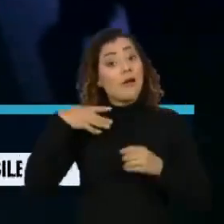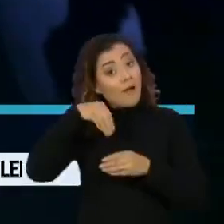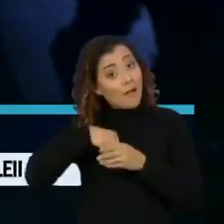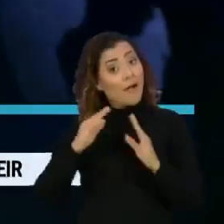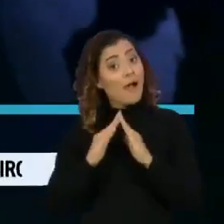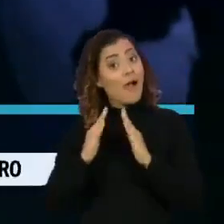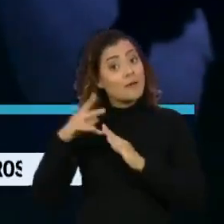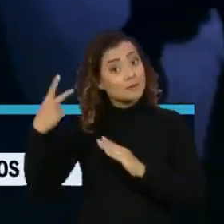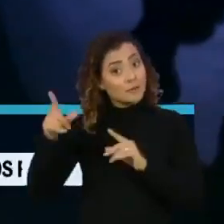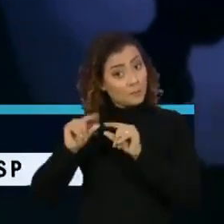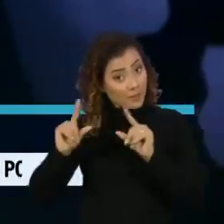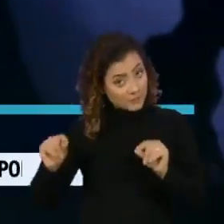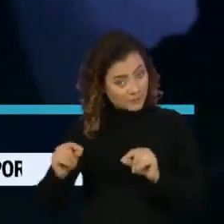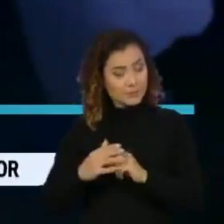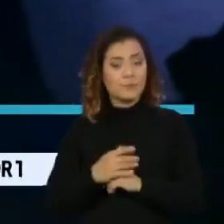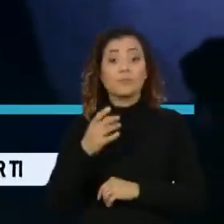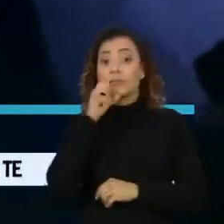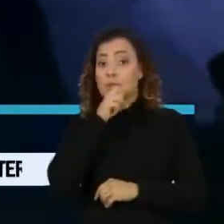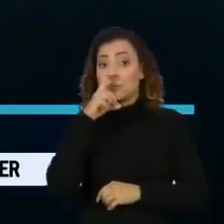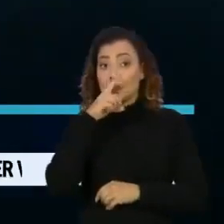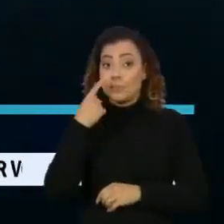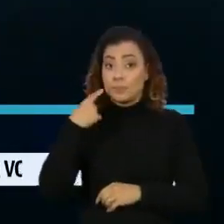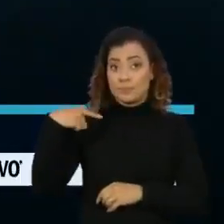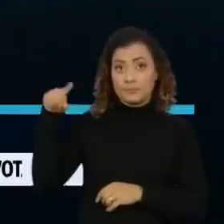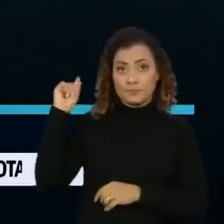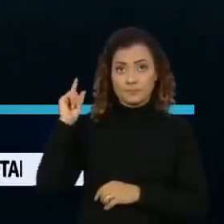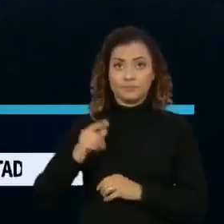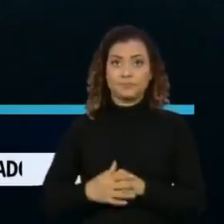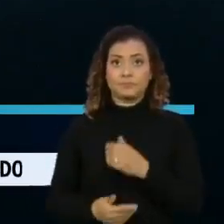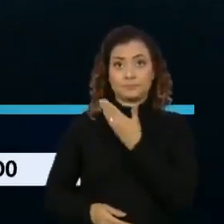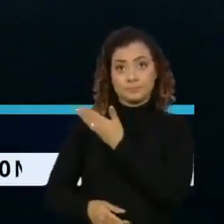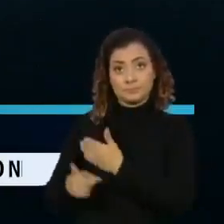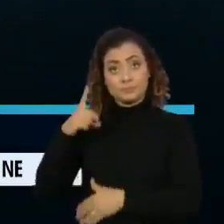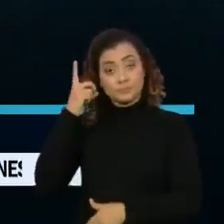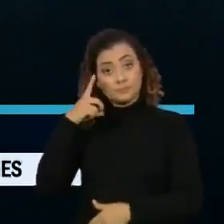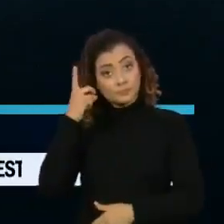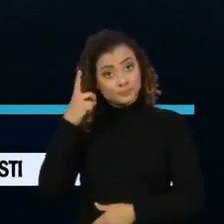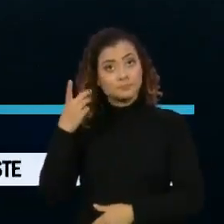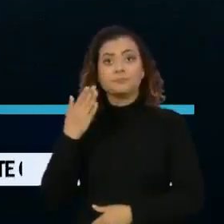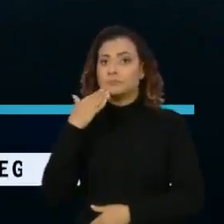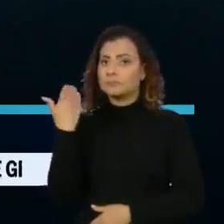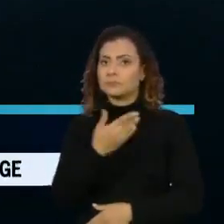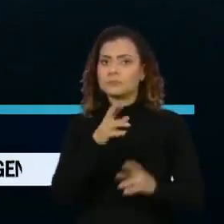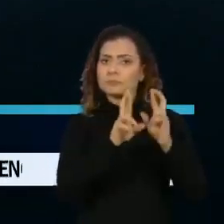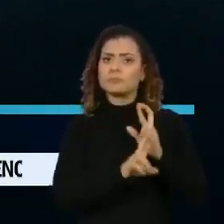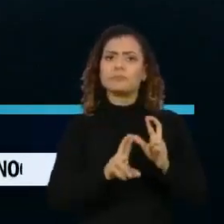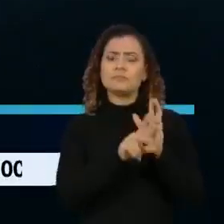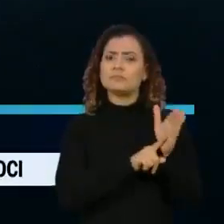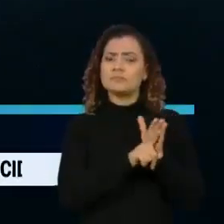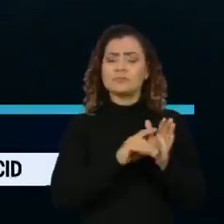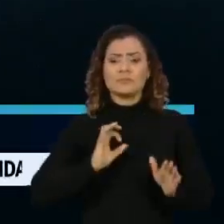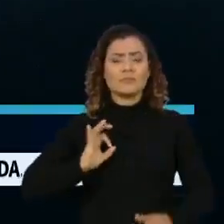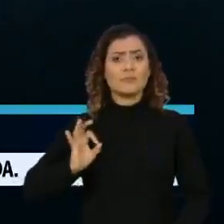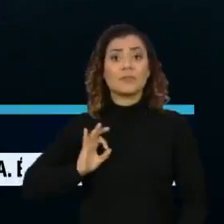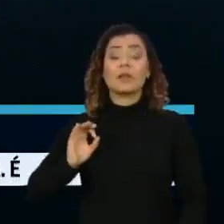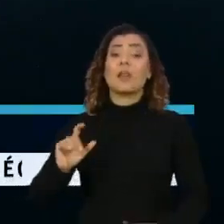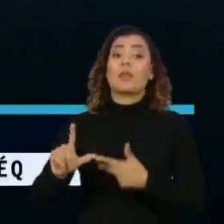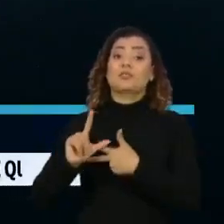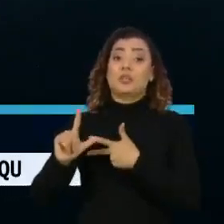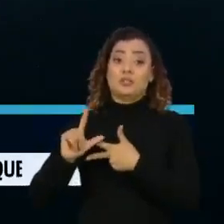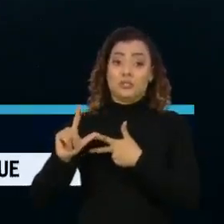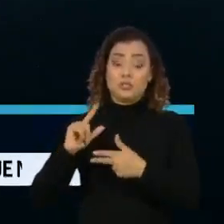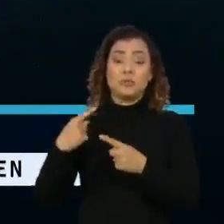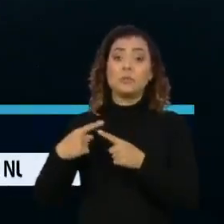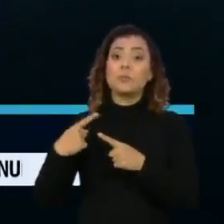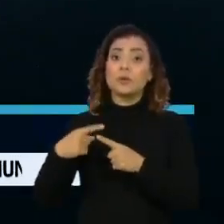apartamento funcional em Brasília no último fim de semana. A deputada solicitou a abertura de investigação na polícia legislativa